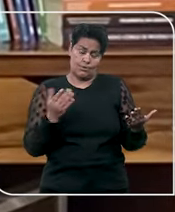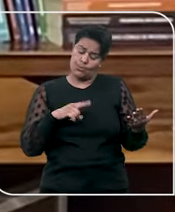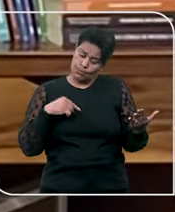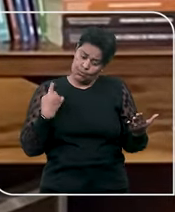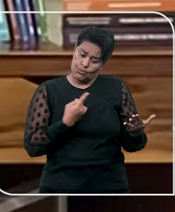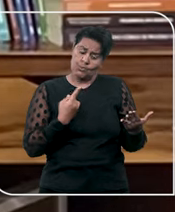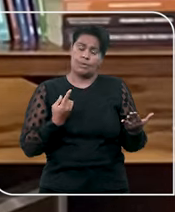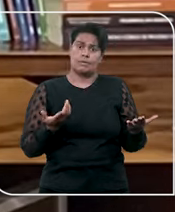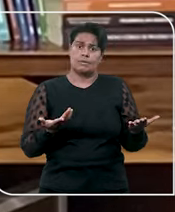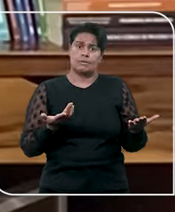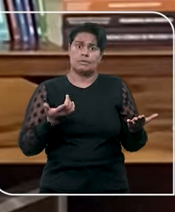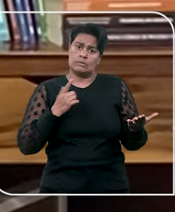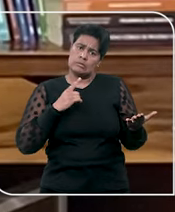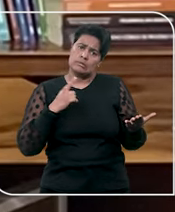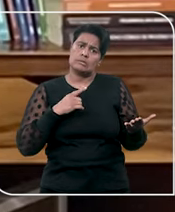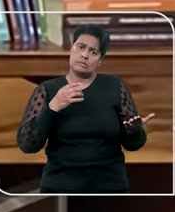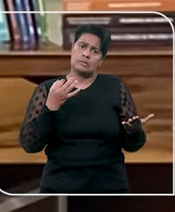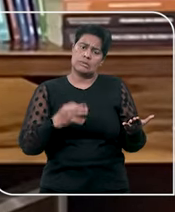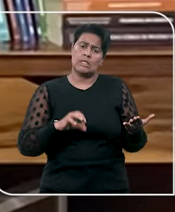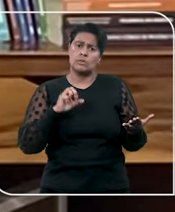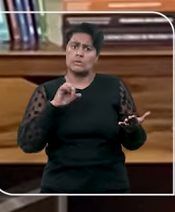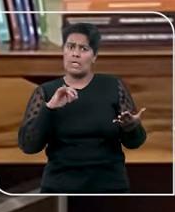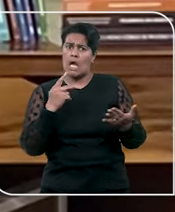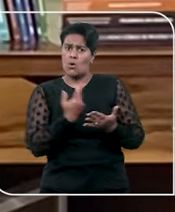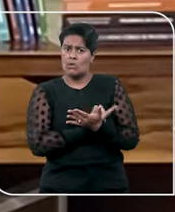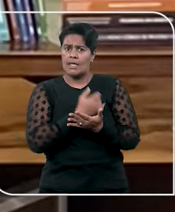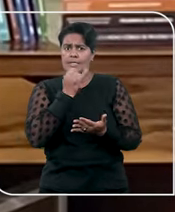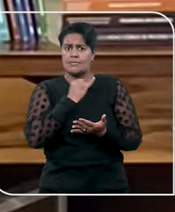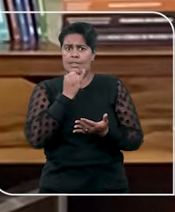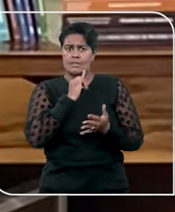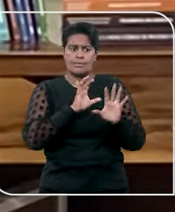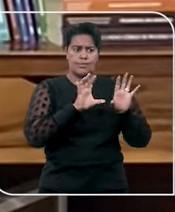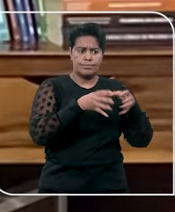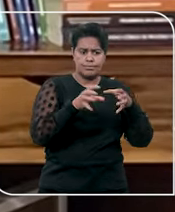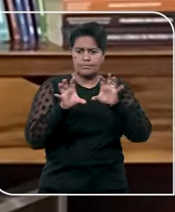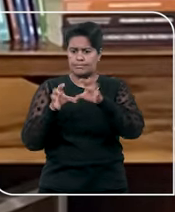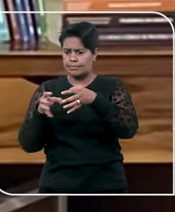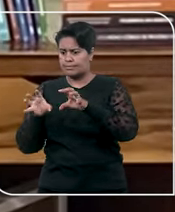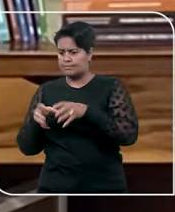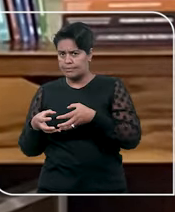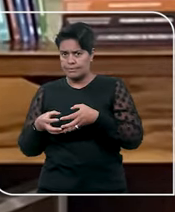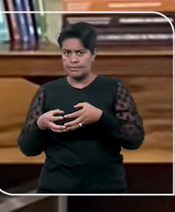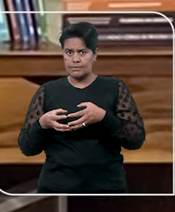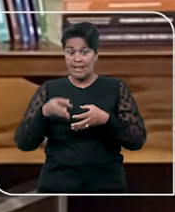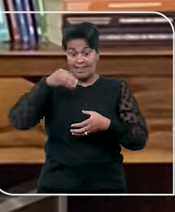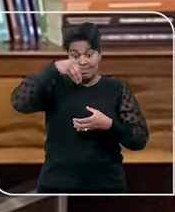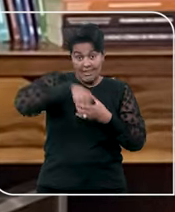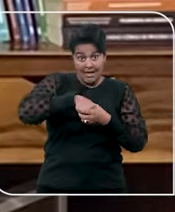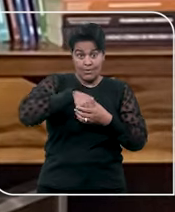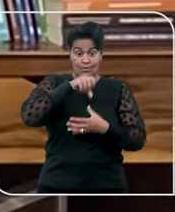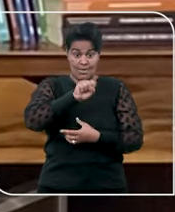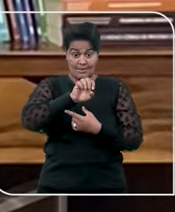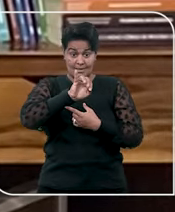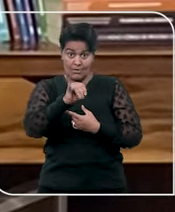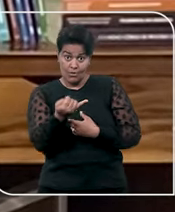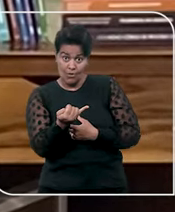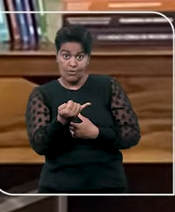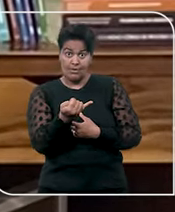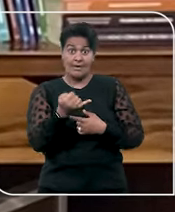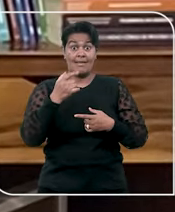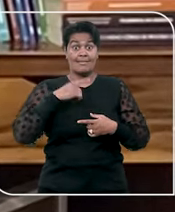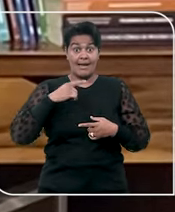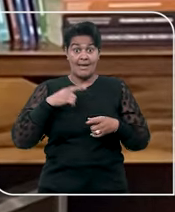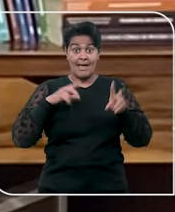tem uma insegurança quando a gente tem órgãos fracionários do Superior Tribunal de Justiça que, sobre o mesmo